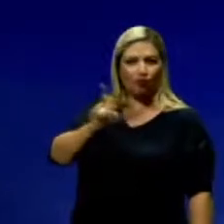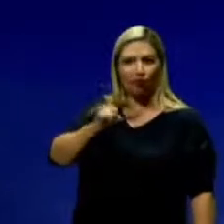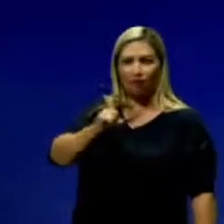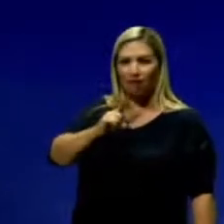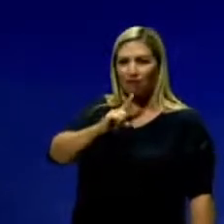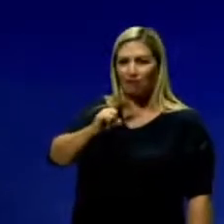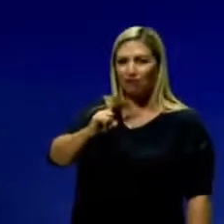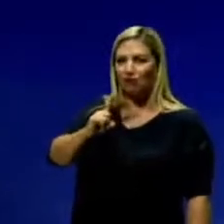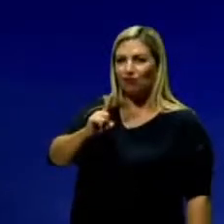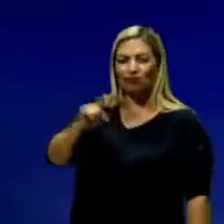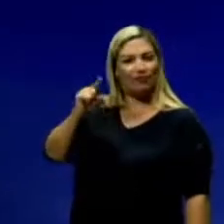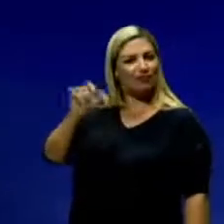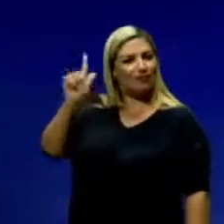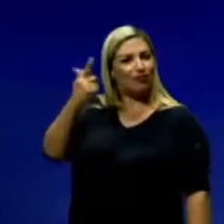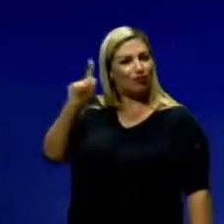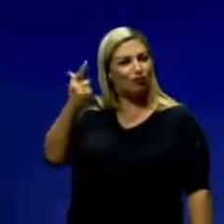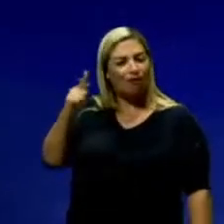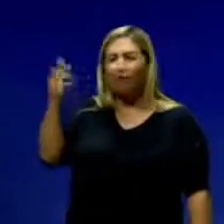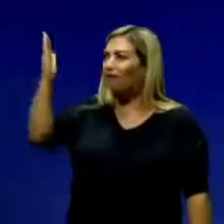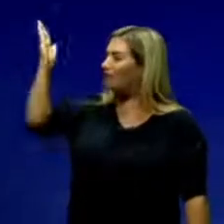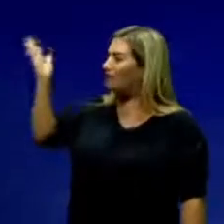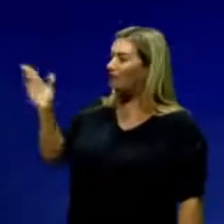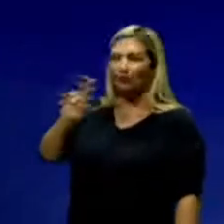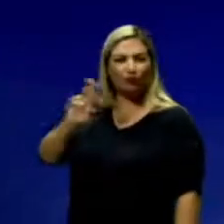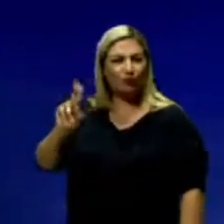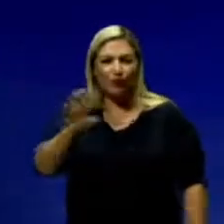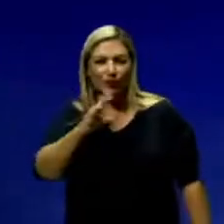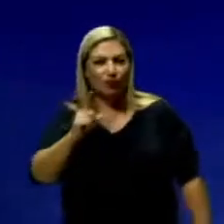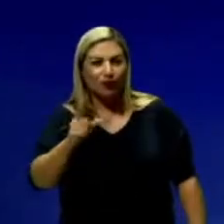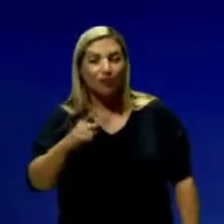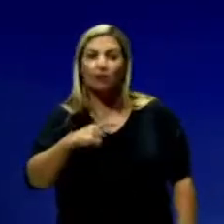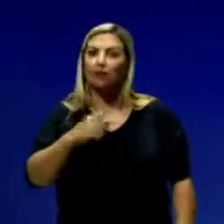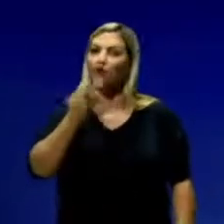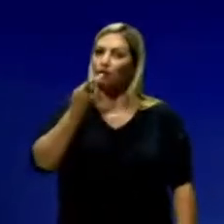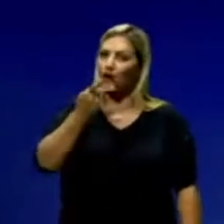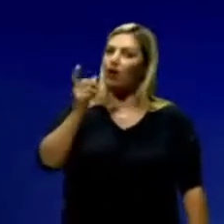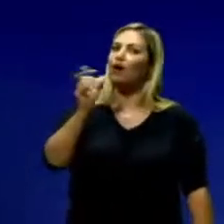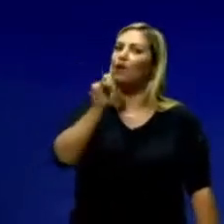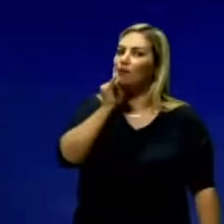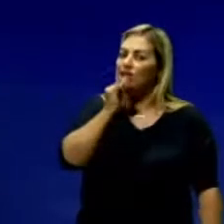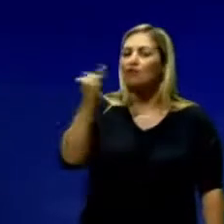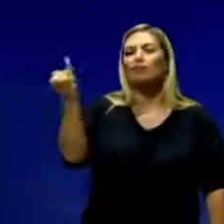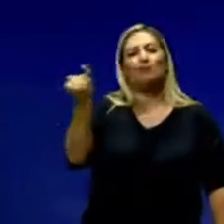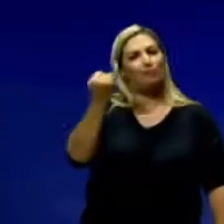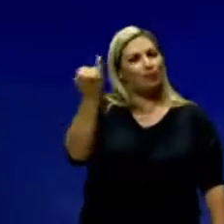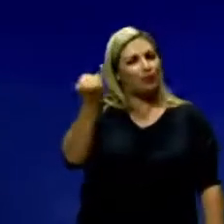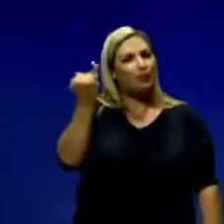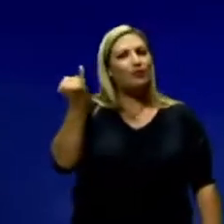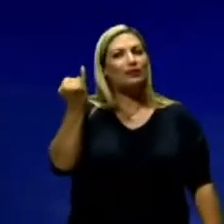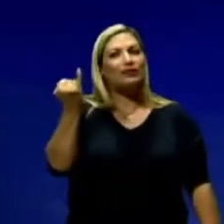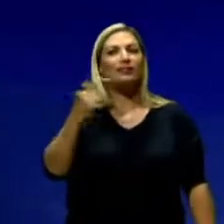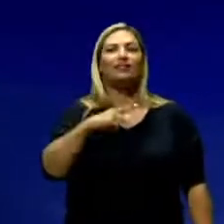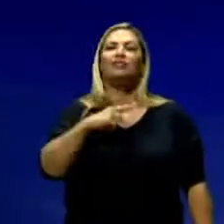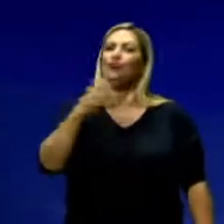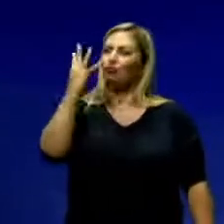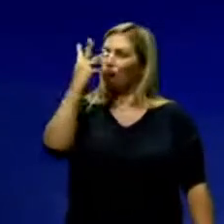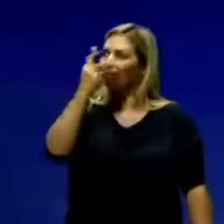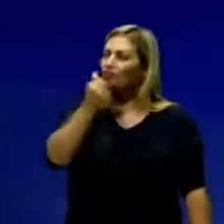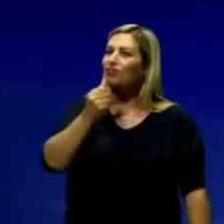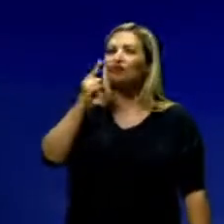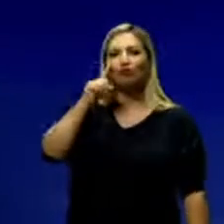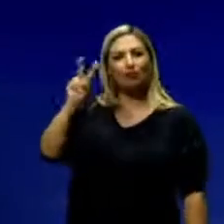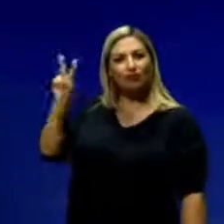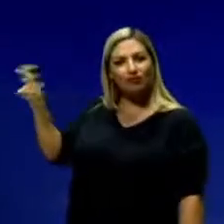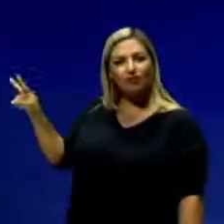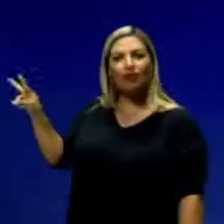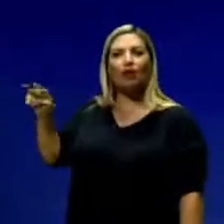Talvez você não conheça por esse nome, mas eu vou citar um exemplo muito importante, que é muito bonito de se ver